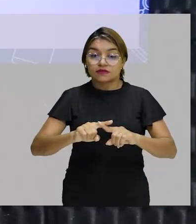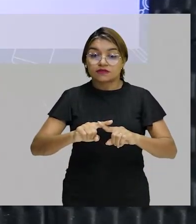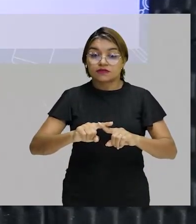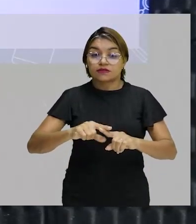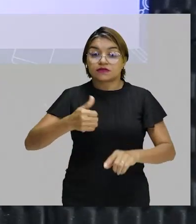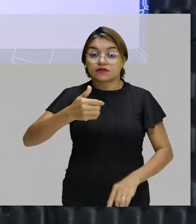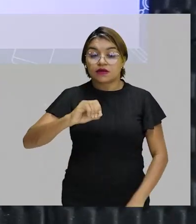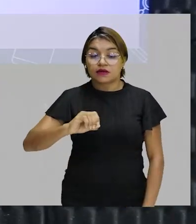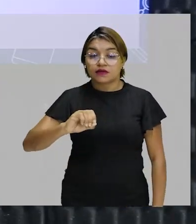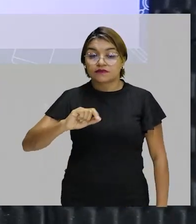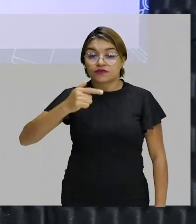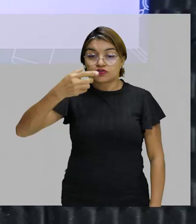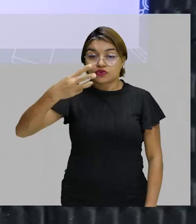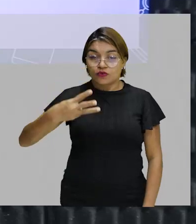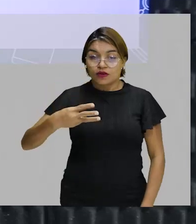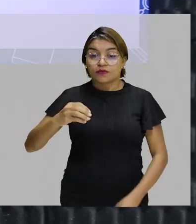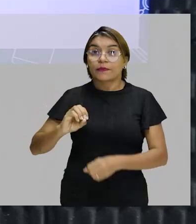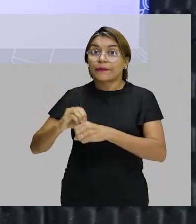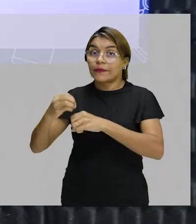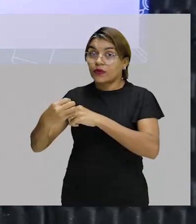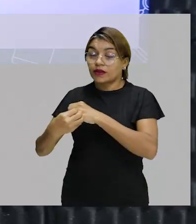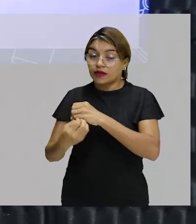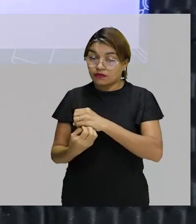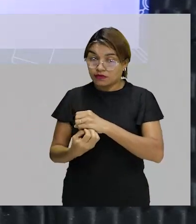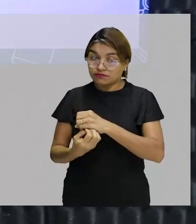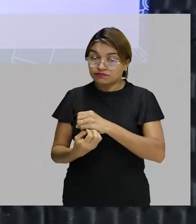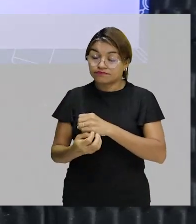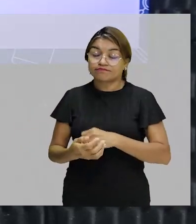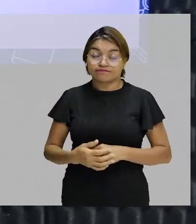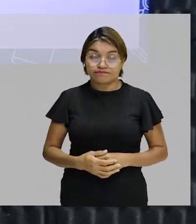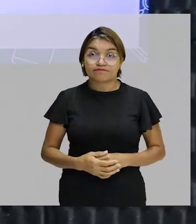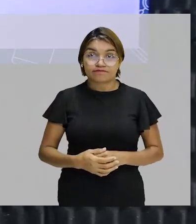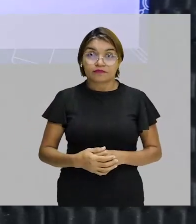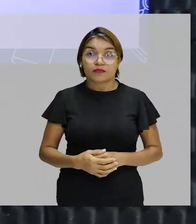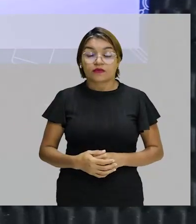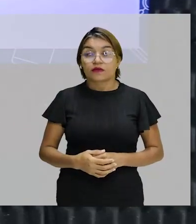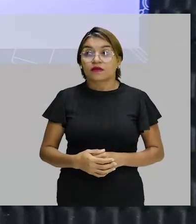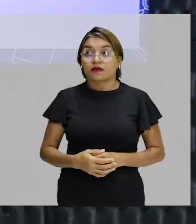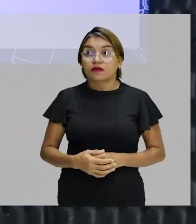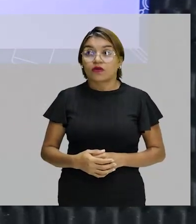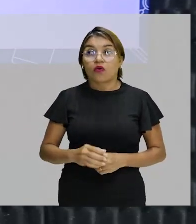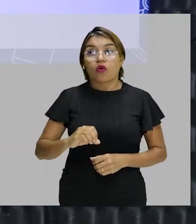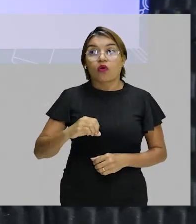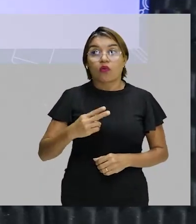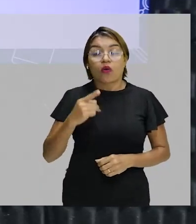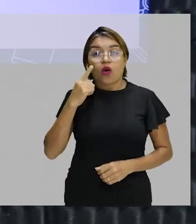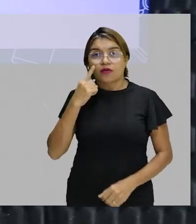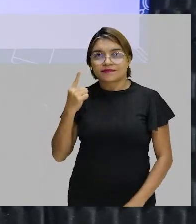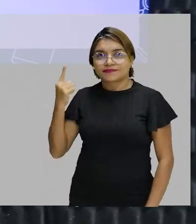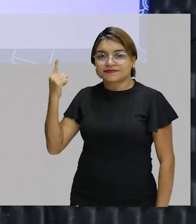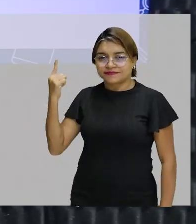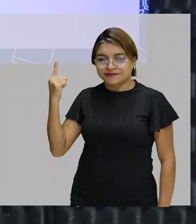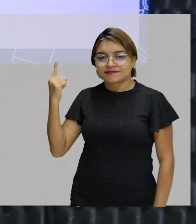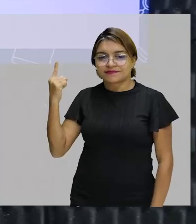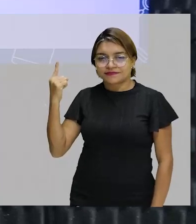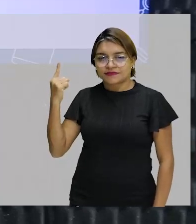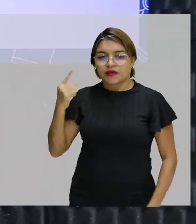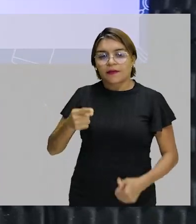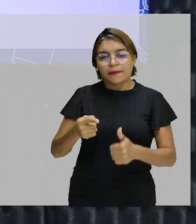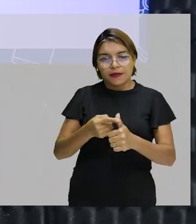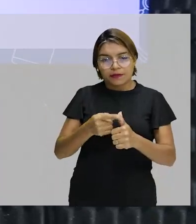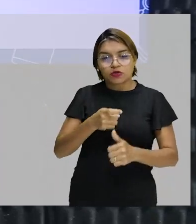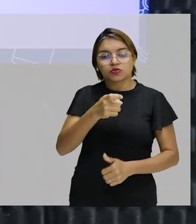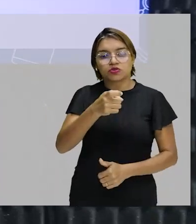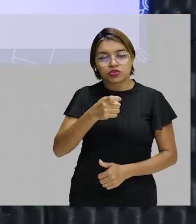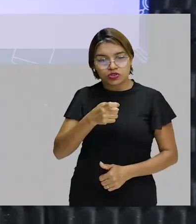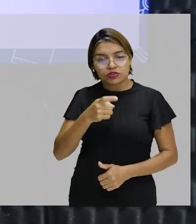gramas, nós temos 3 mol de moléculas de amônia, ou então, 1,806